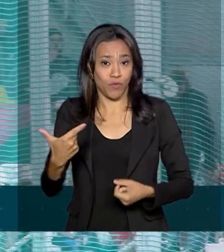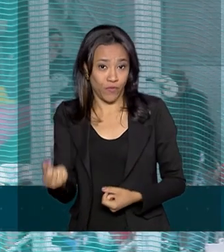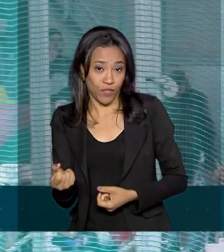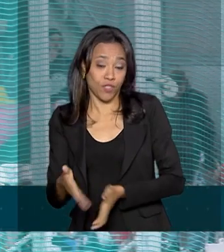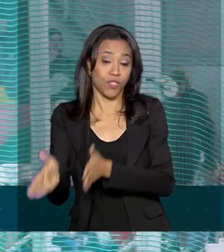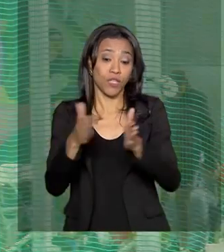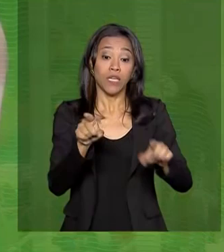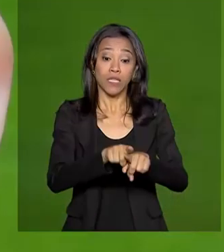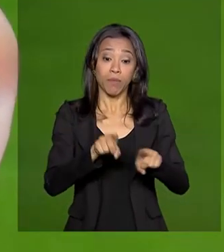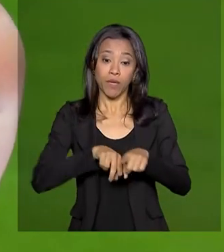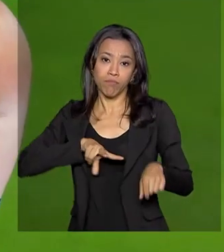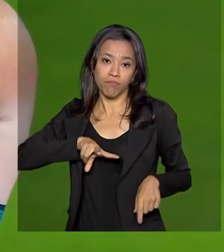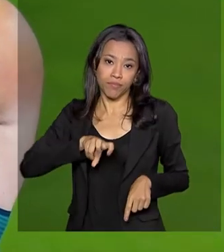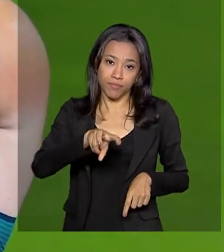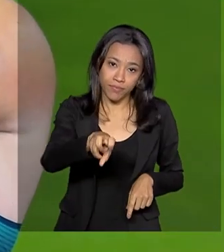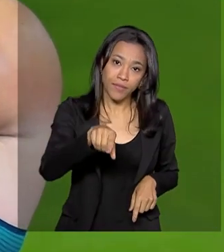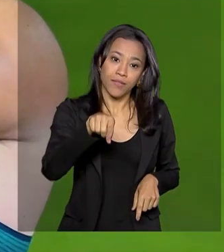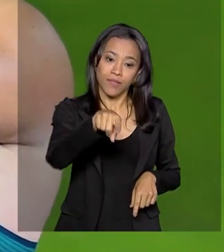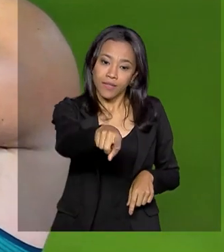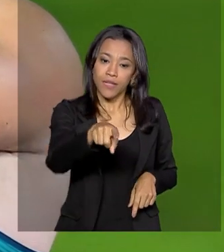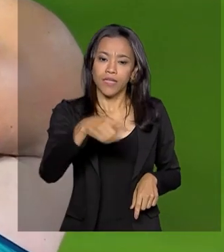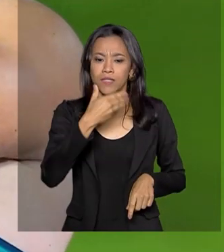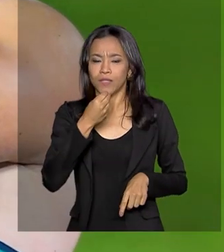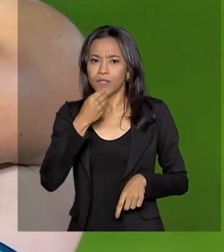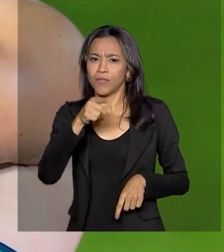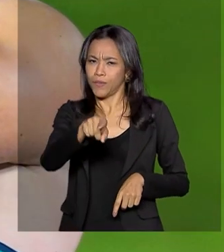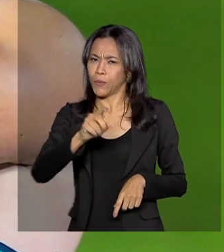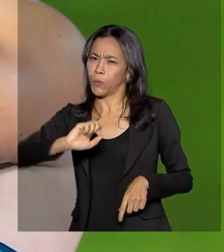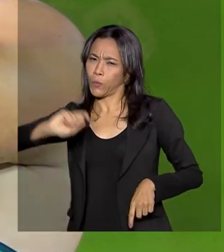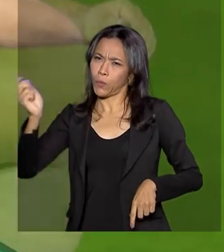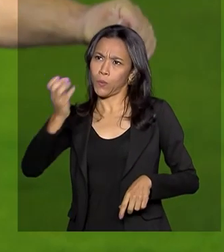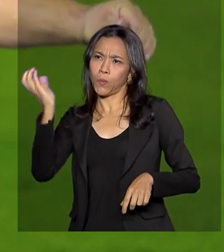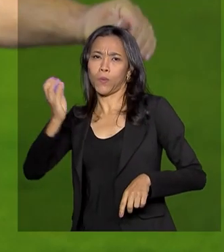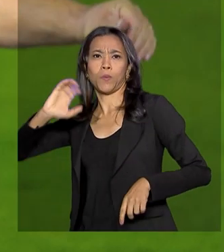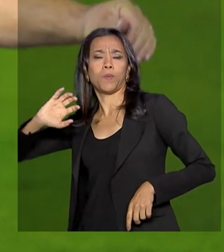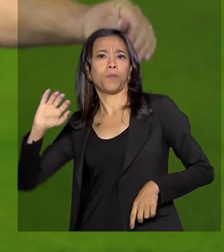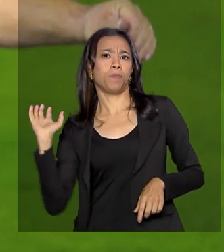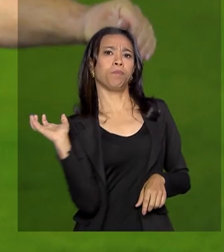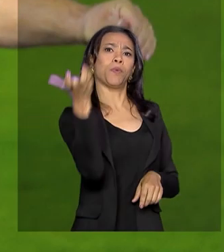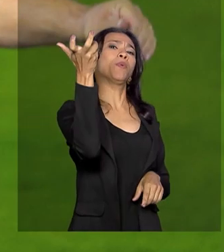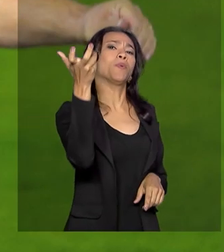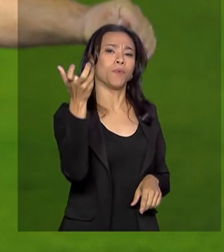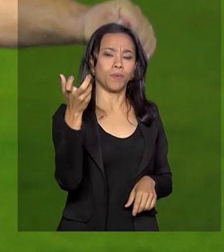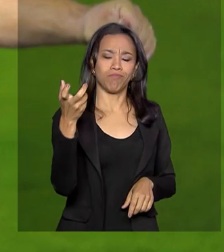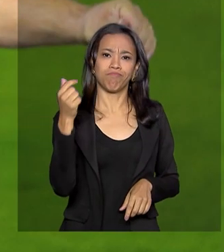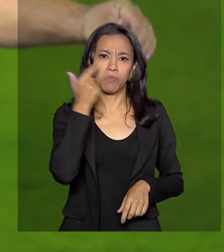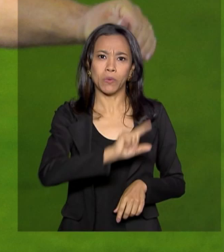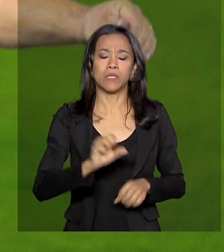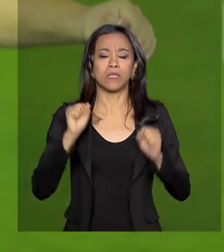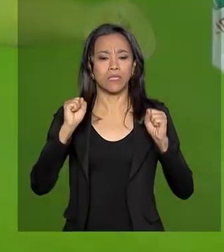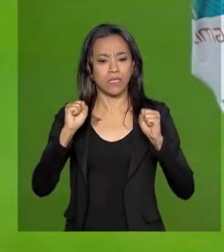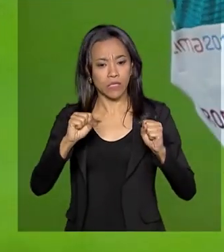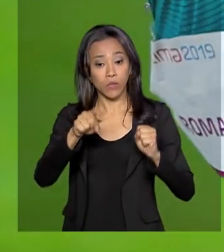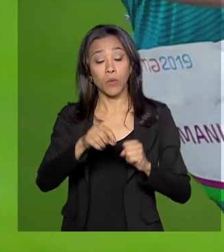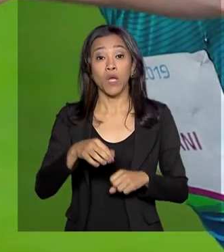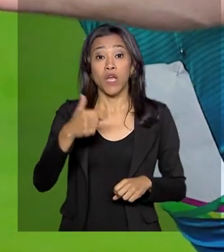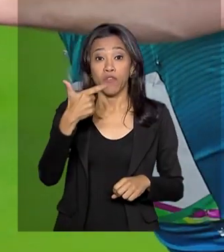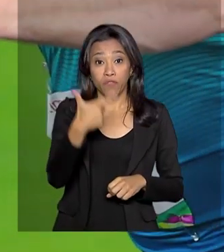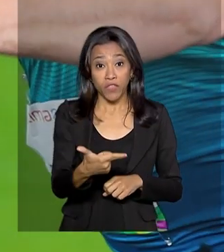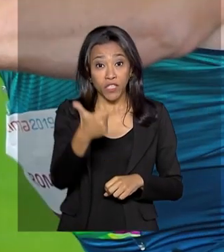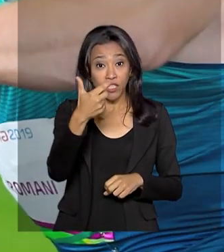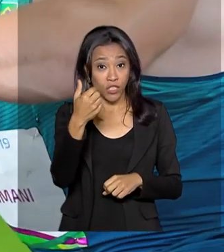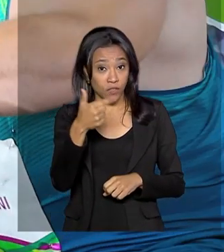também teve ouro. O gigante Darlan Romani arrasou na prova de arremesso de peso, atingindo 22